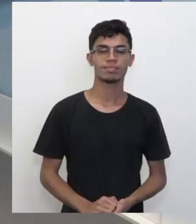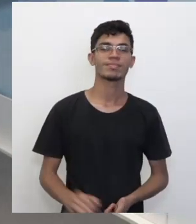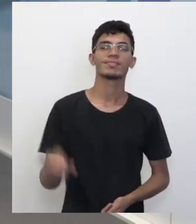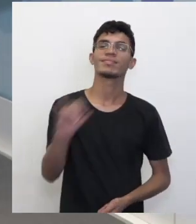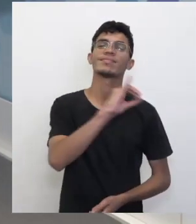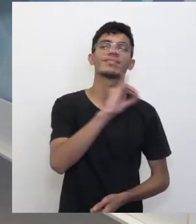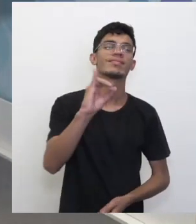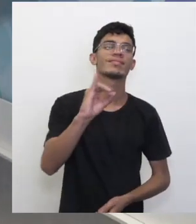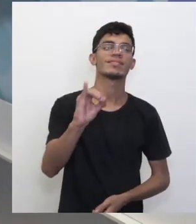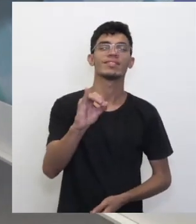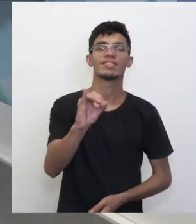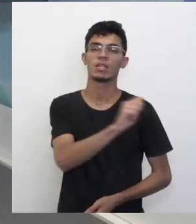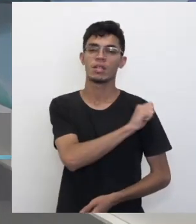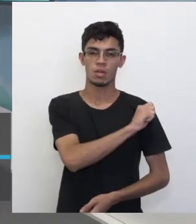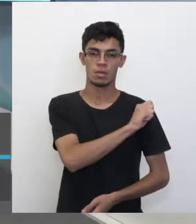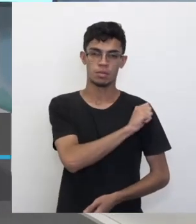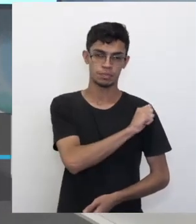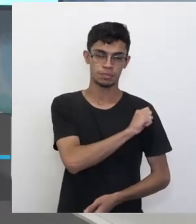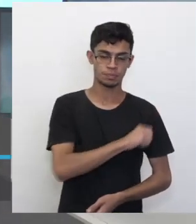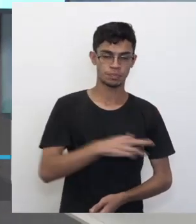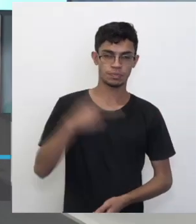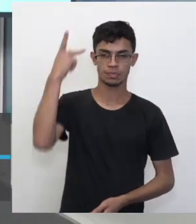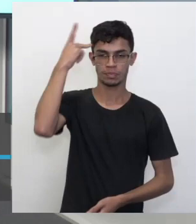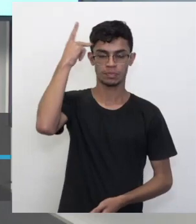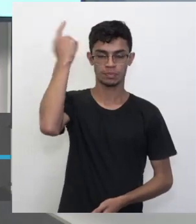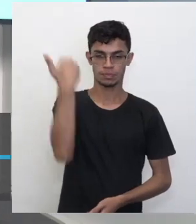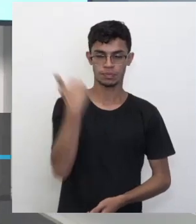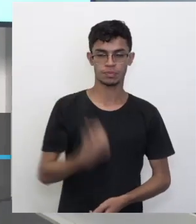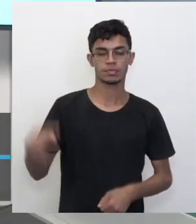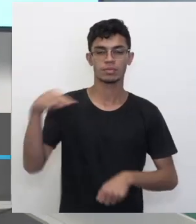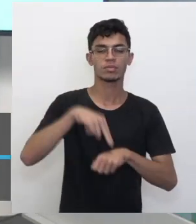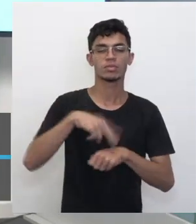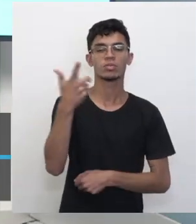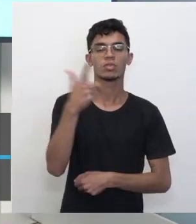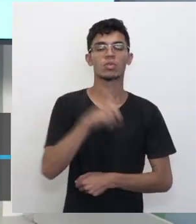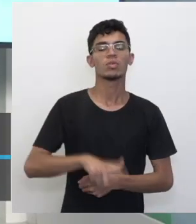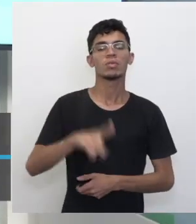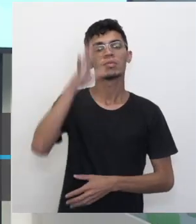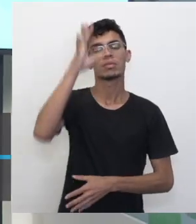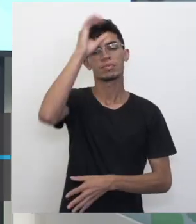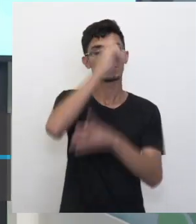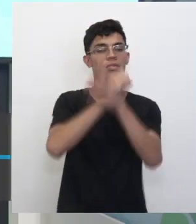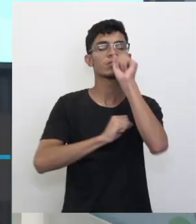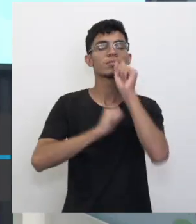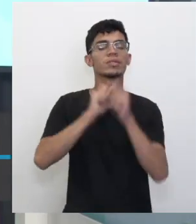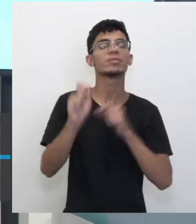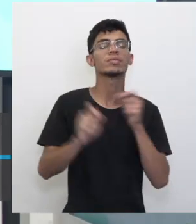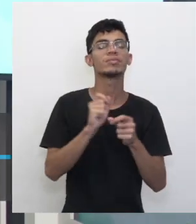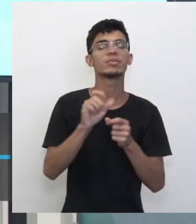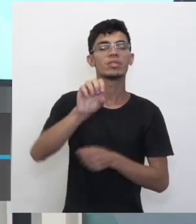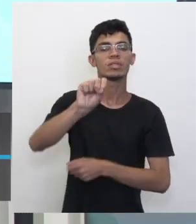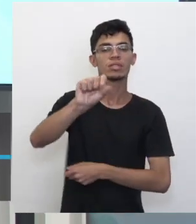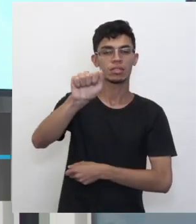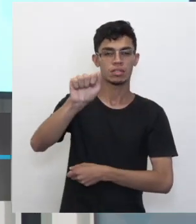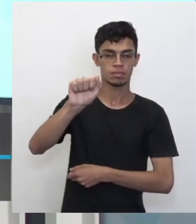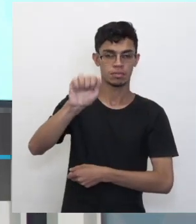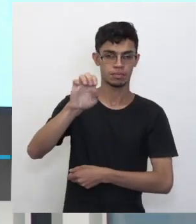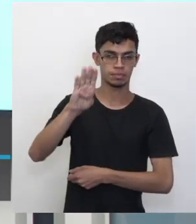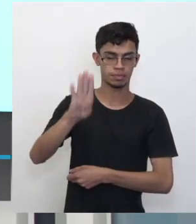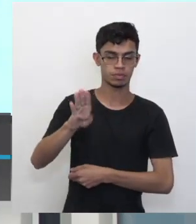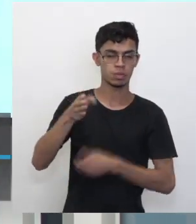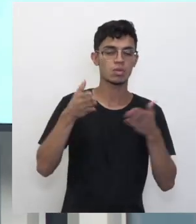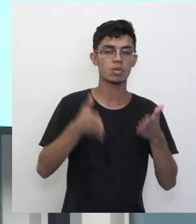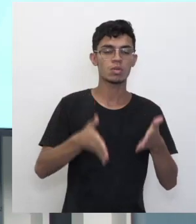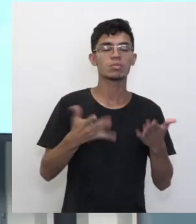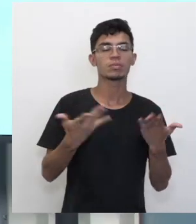Olá, queridíssimos estudantes do estado de São Paulo, estou aqui mais uma vez para aprender com mais questões do Saeb. Vamos lá, hoje vamos aprender